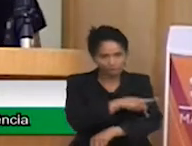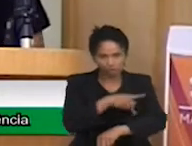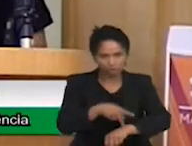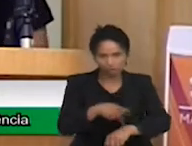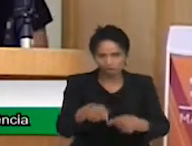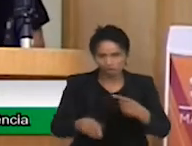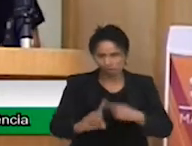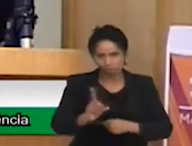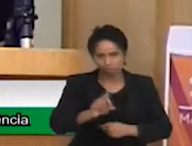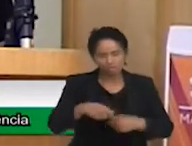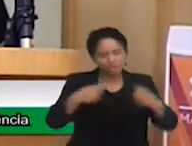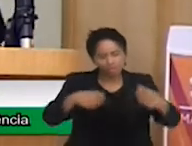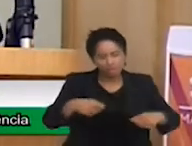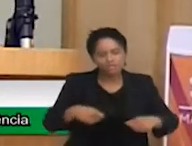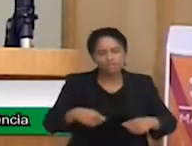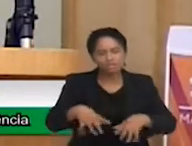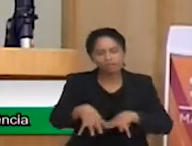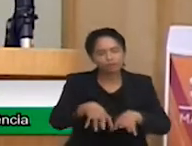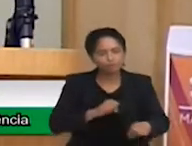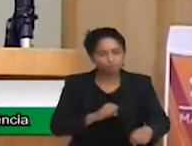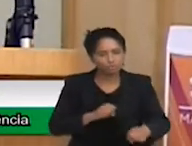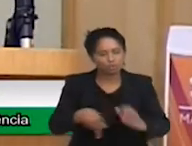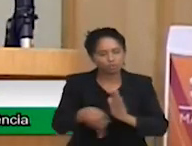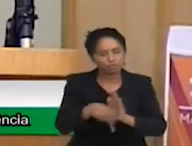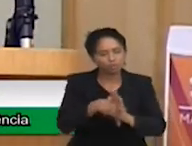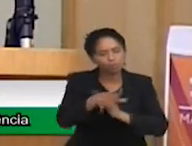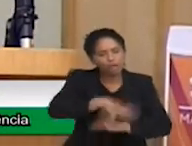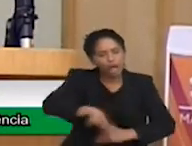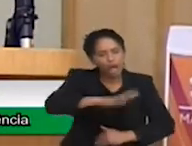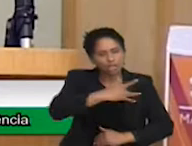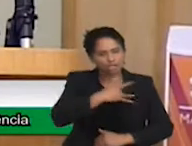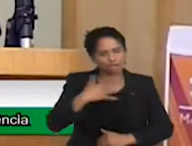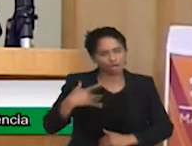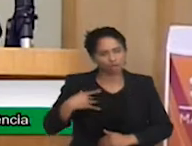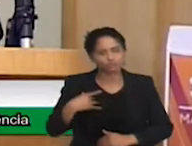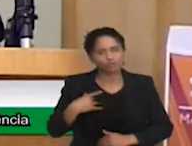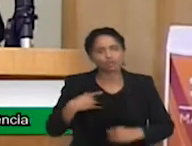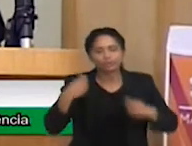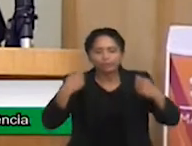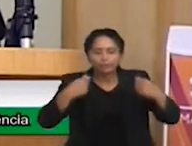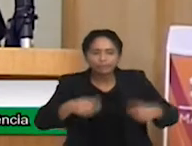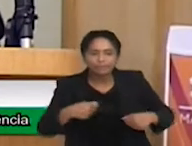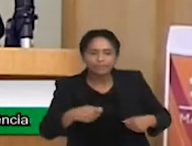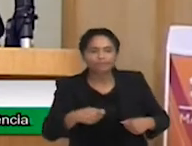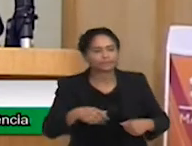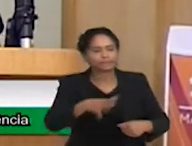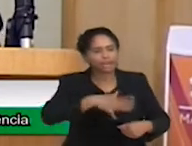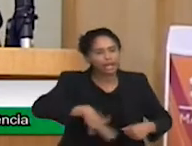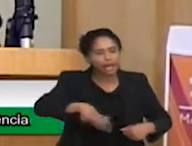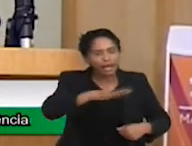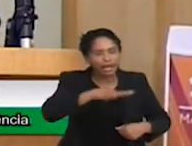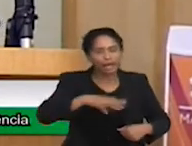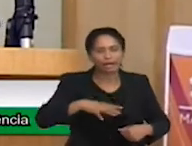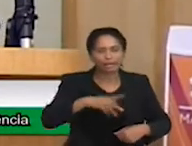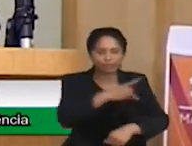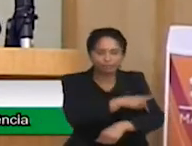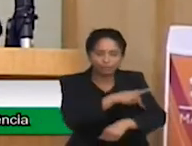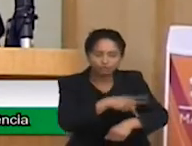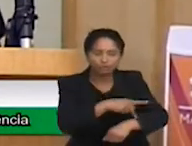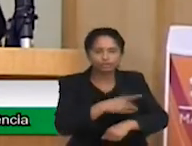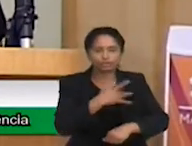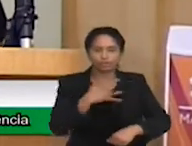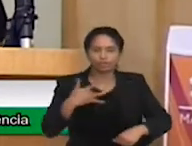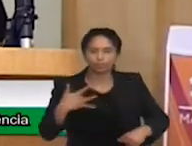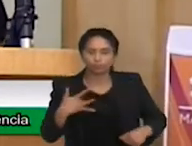titular que deve adaptar material de acordo com a individualidade do aluno entre outras funções. Elas devem ter